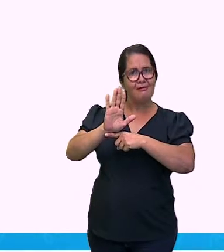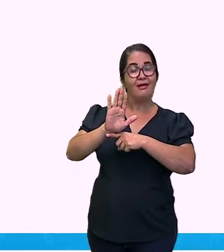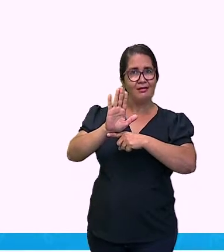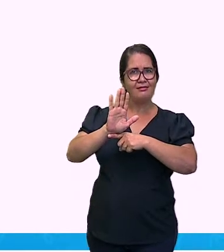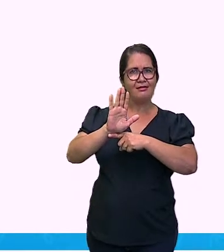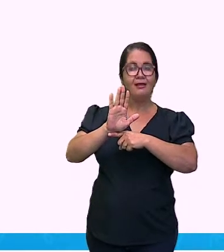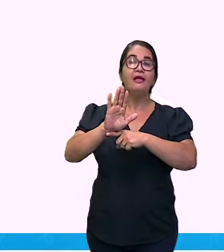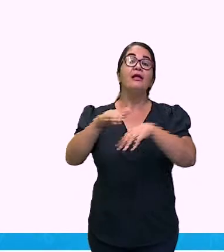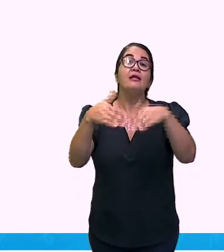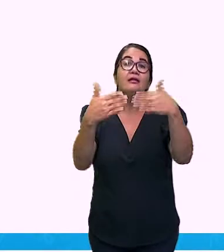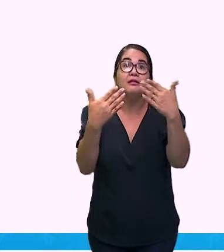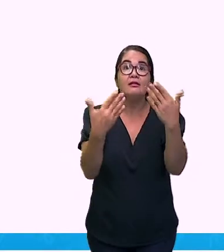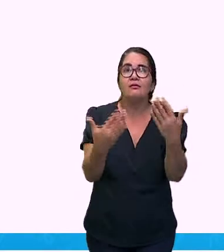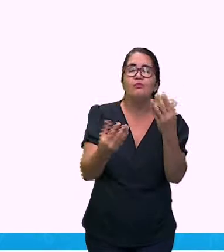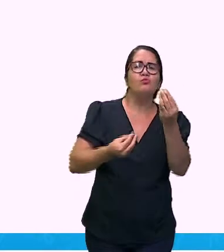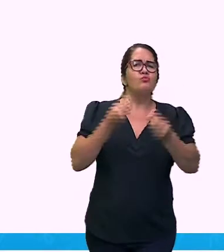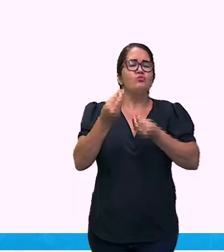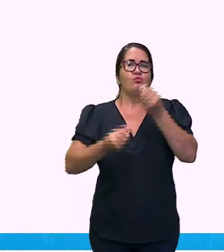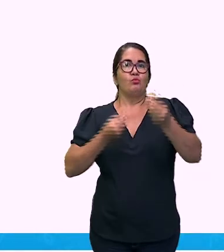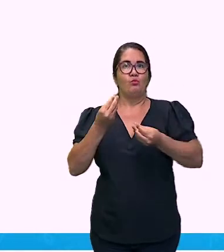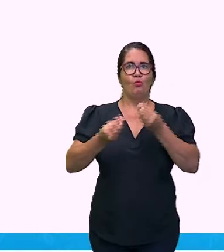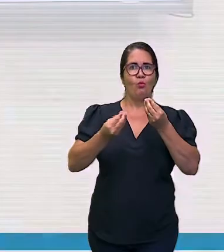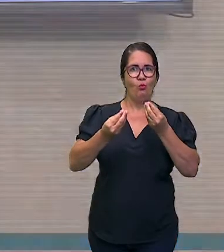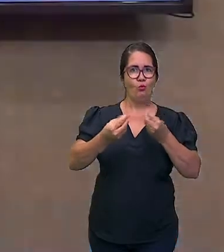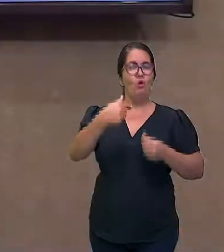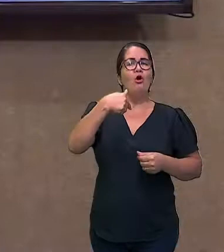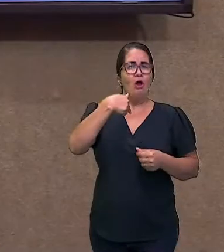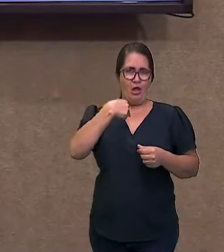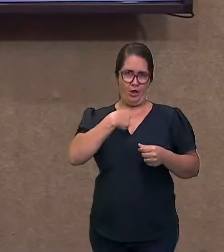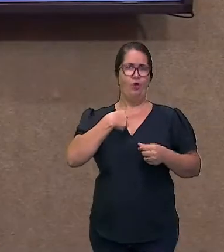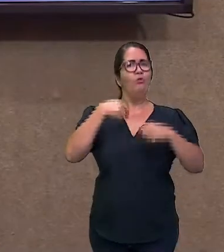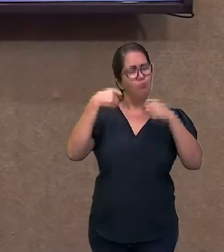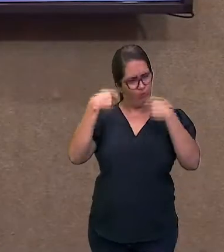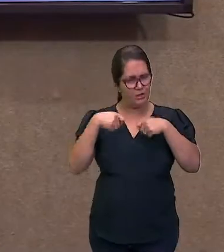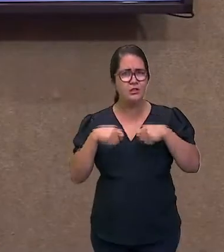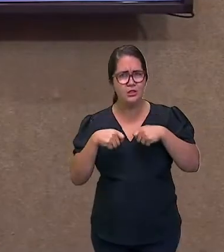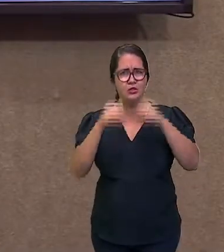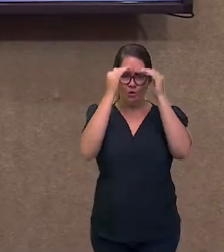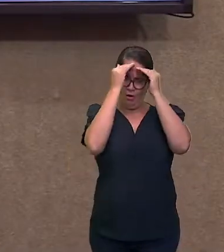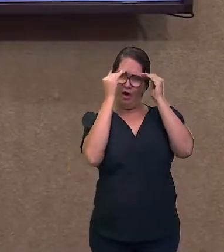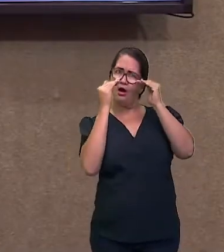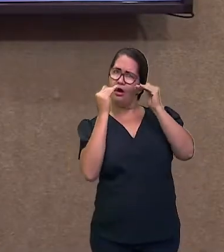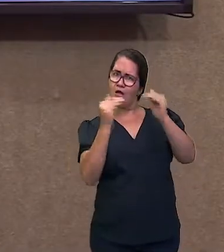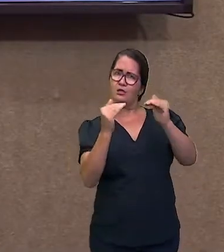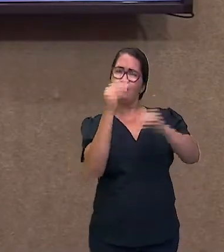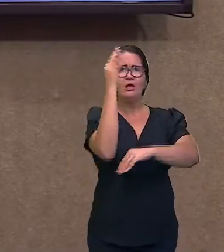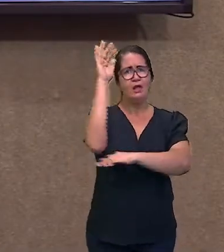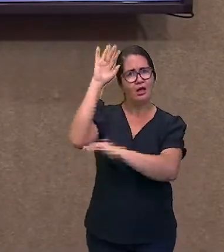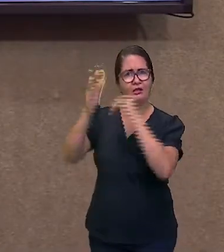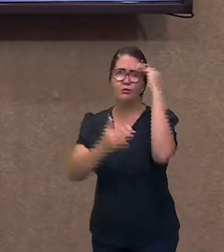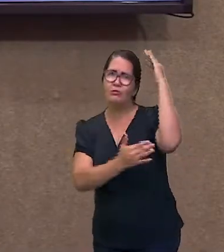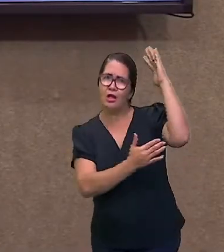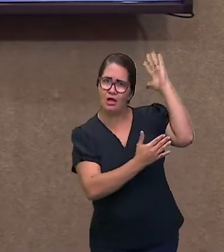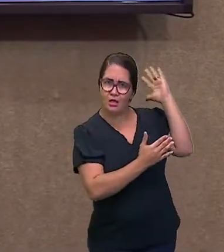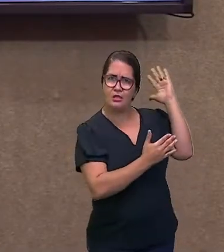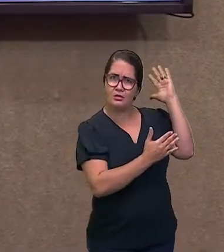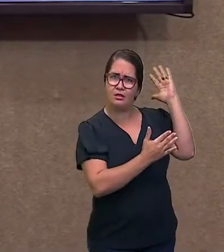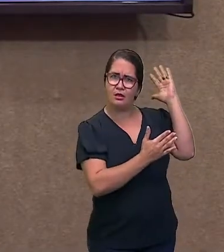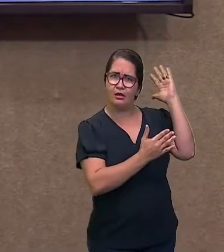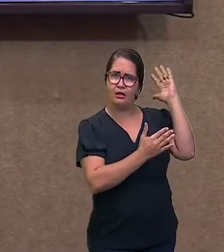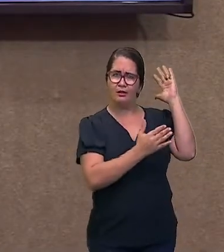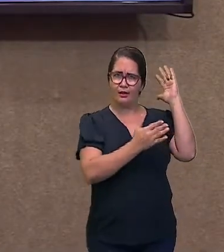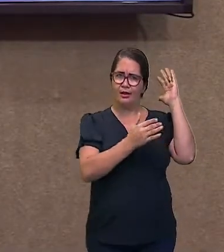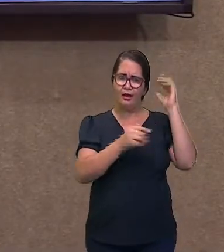Eu não tenho ali que ficar, mas eu preciso manter aquele entorno ali, aquele habitat,